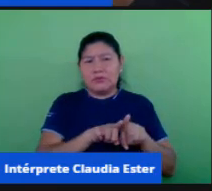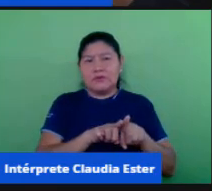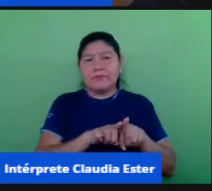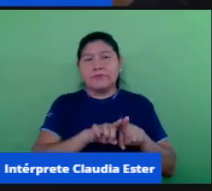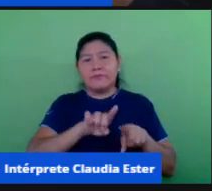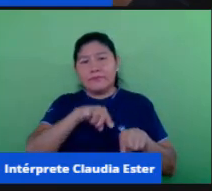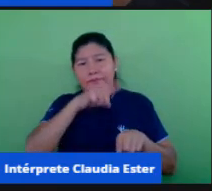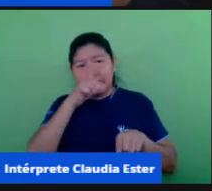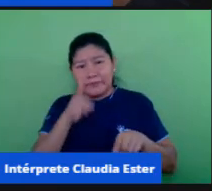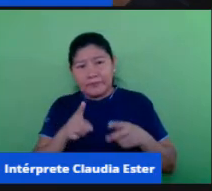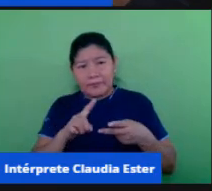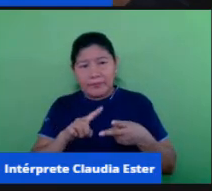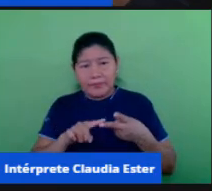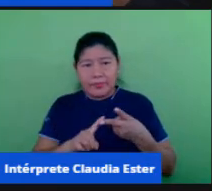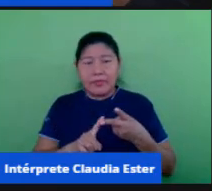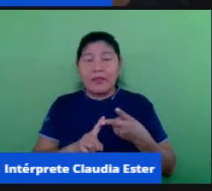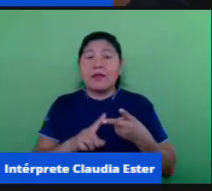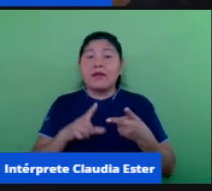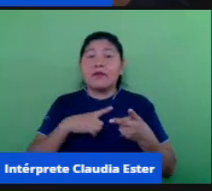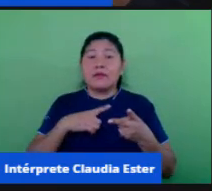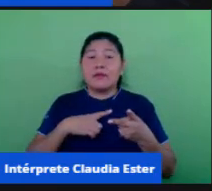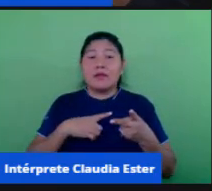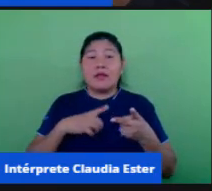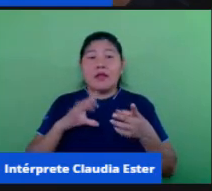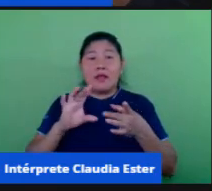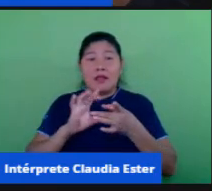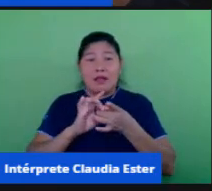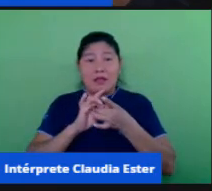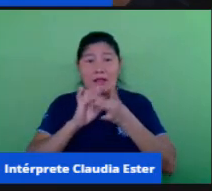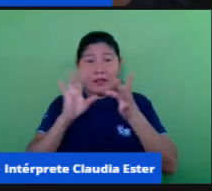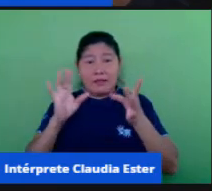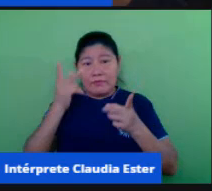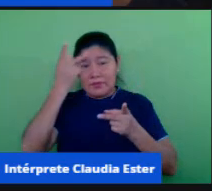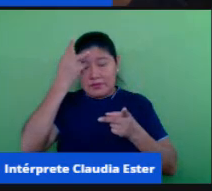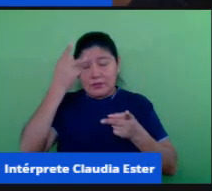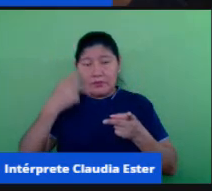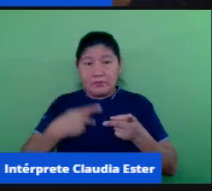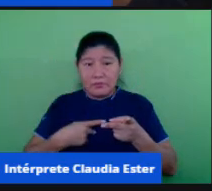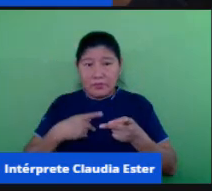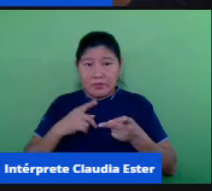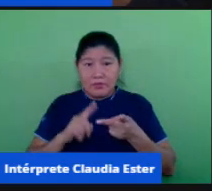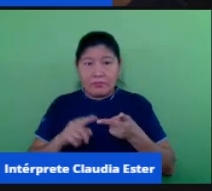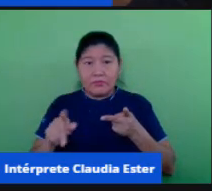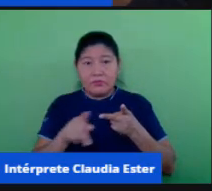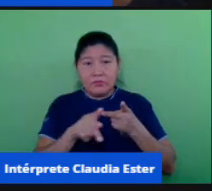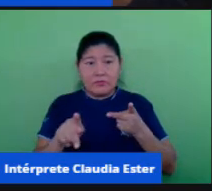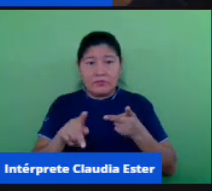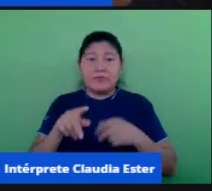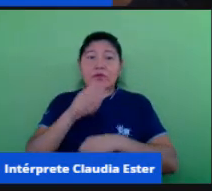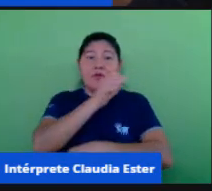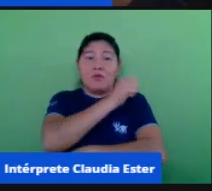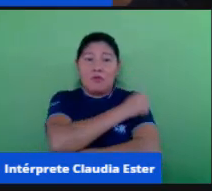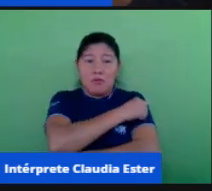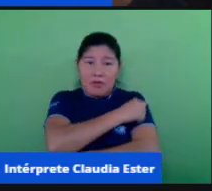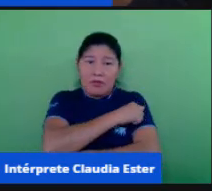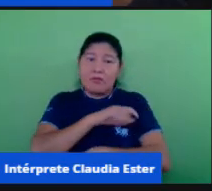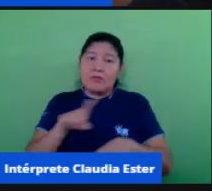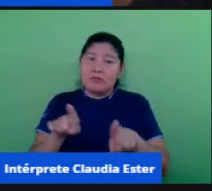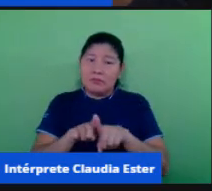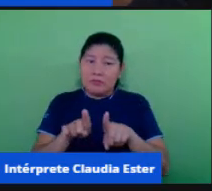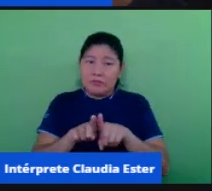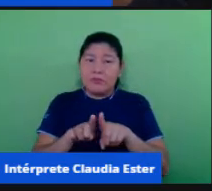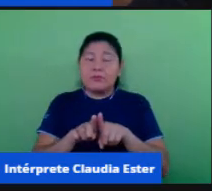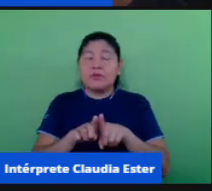autonomia discente e mediação pedagógica tem esses dois papéis ali né que o aluno ele tem essa autonomia